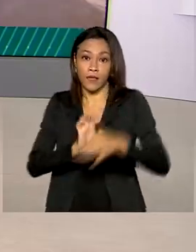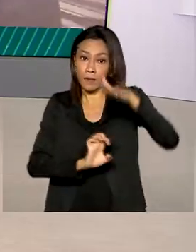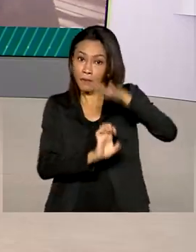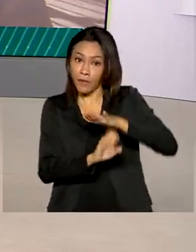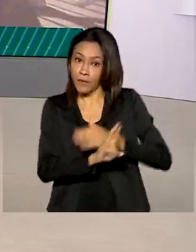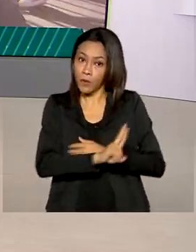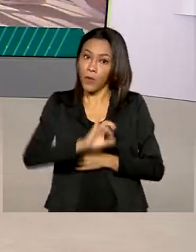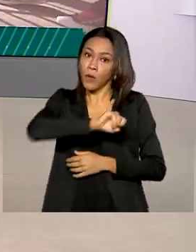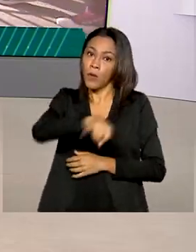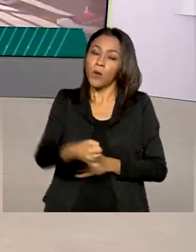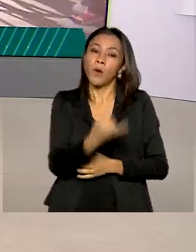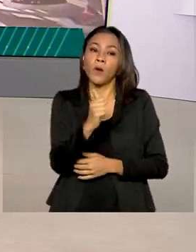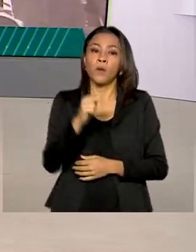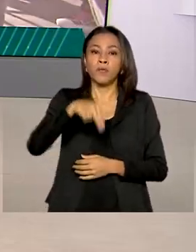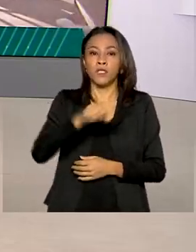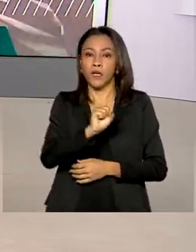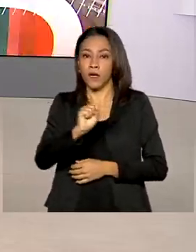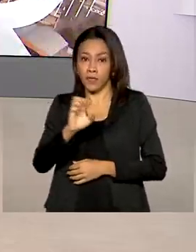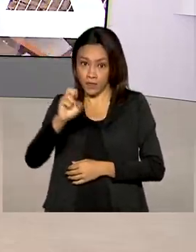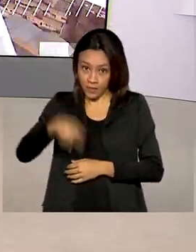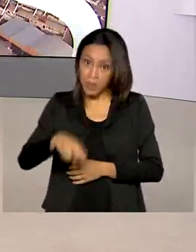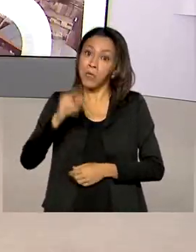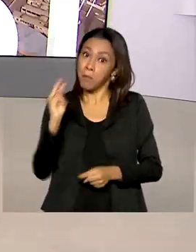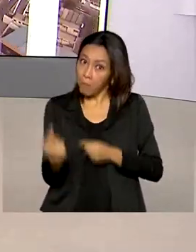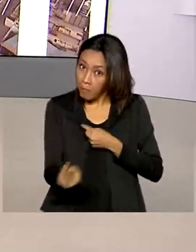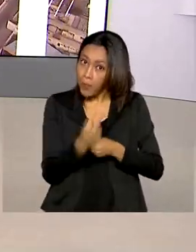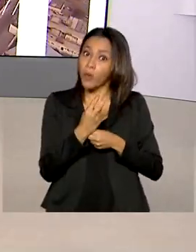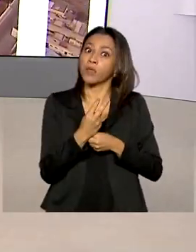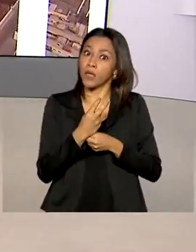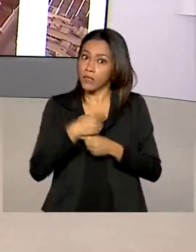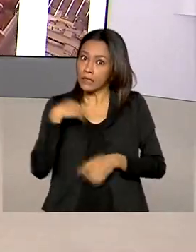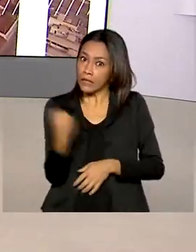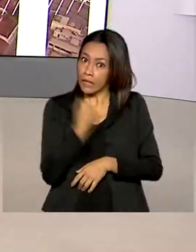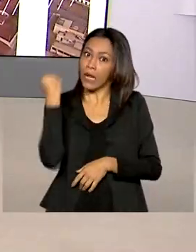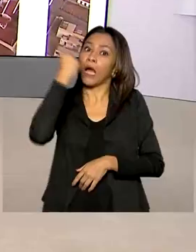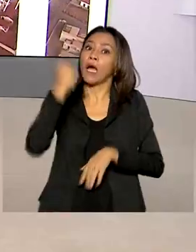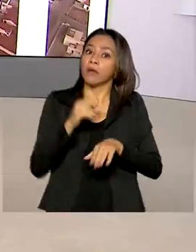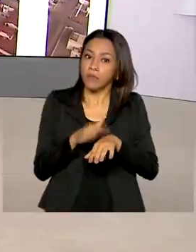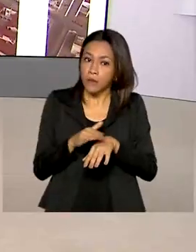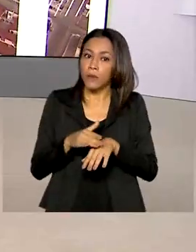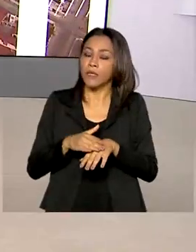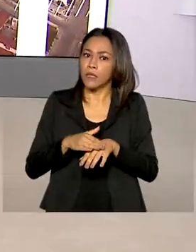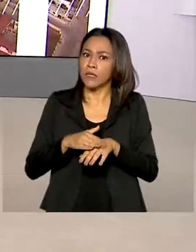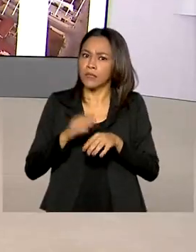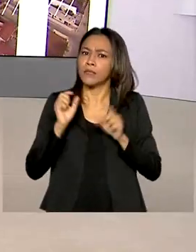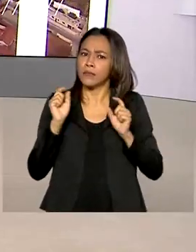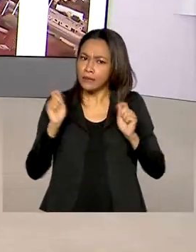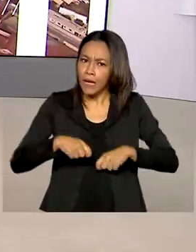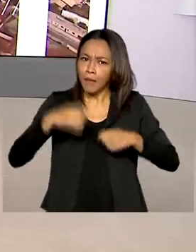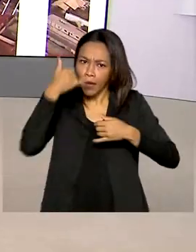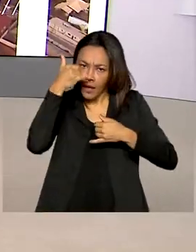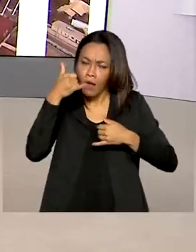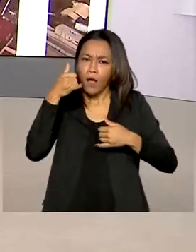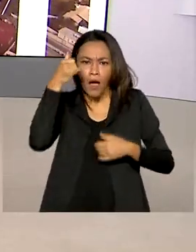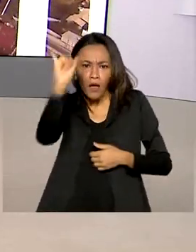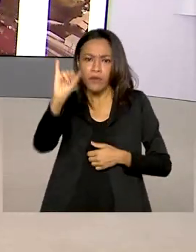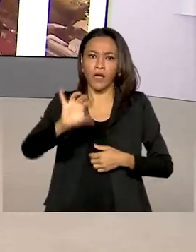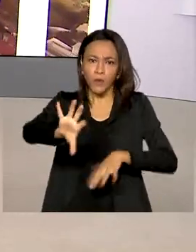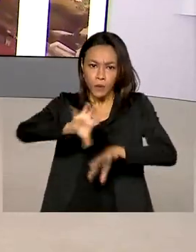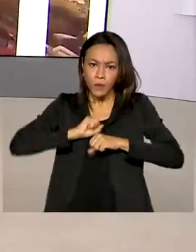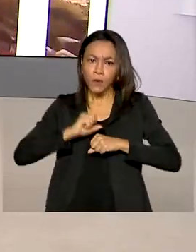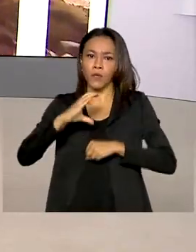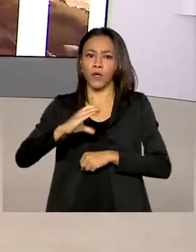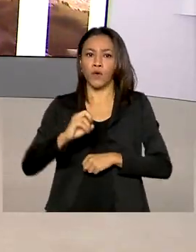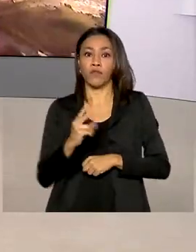concluiu que essa vacina protege contra a forma grave da doença e é eficaz para a prevenção da Covid-19 em